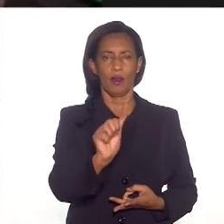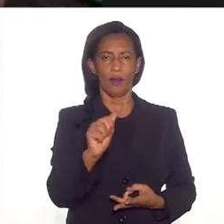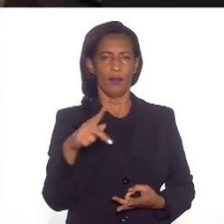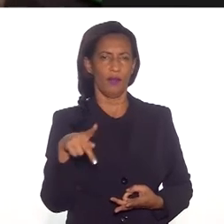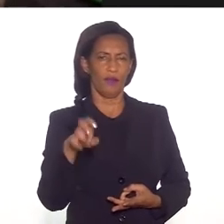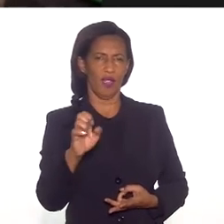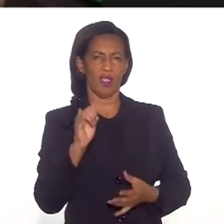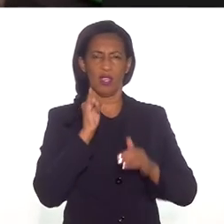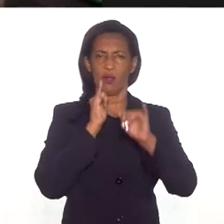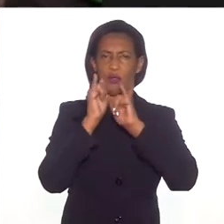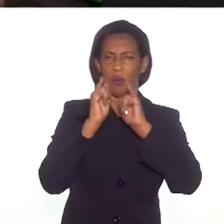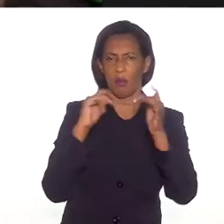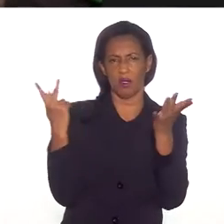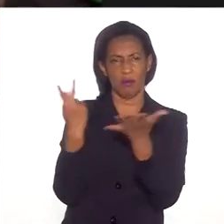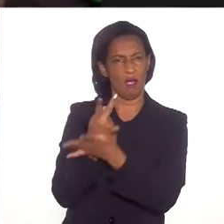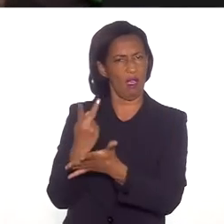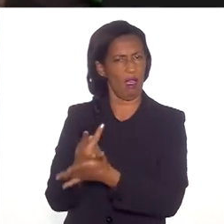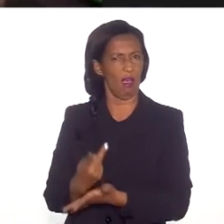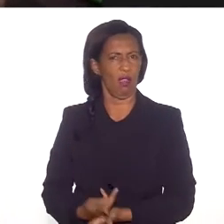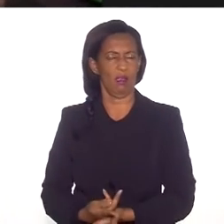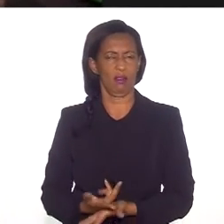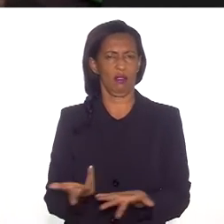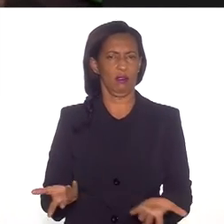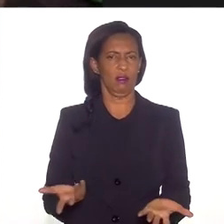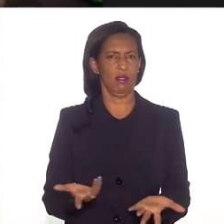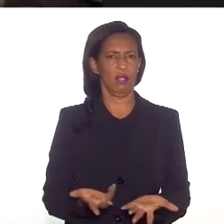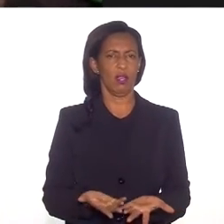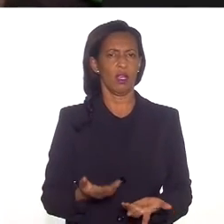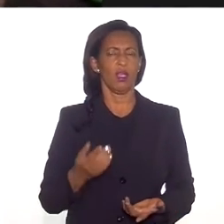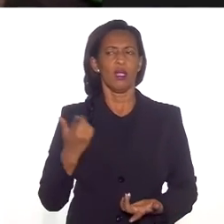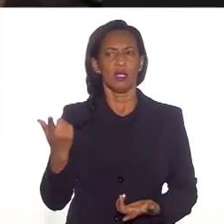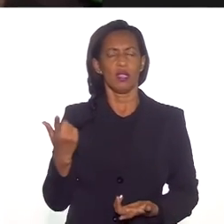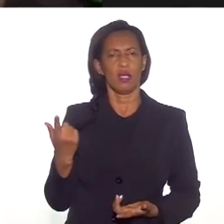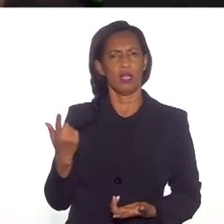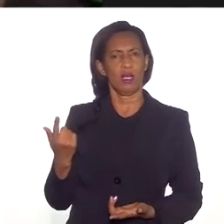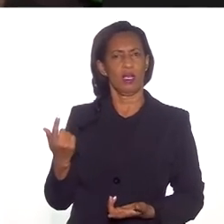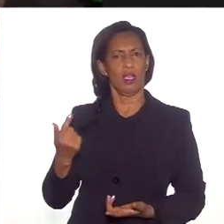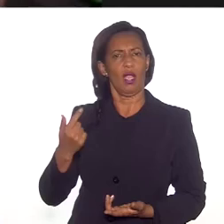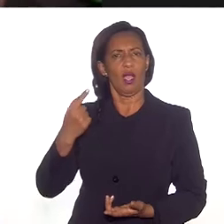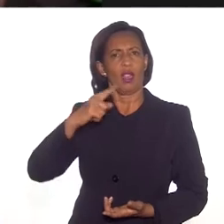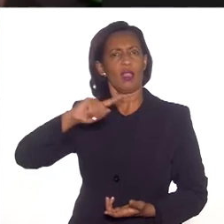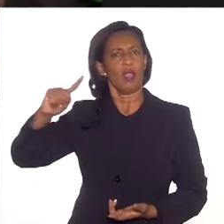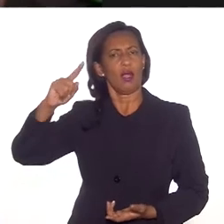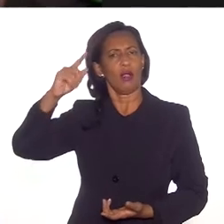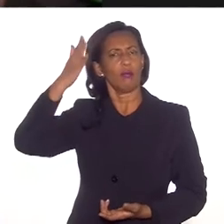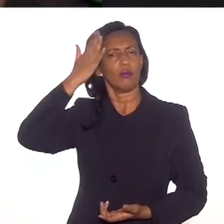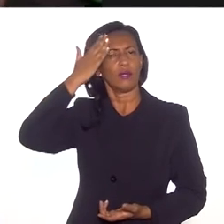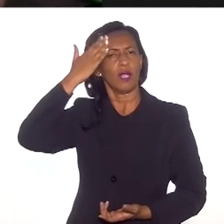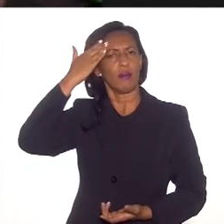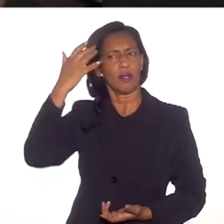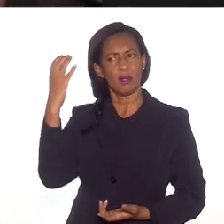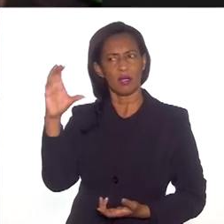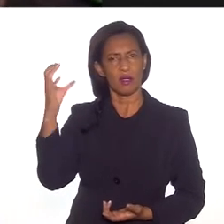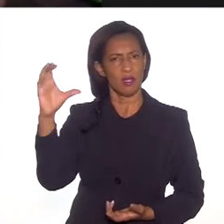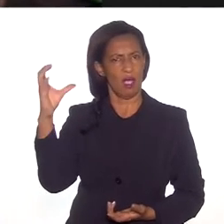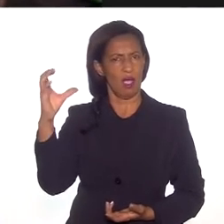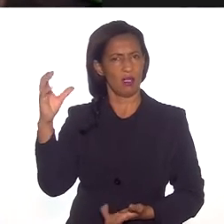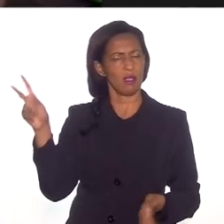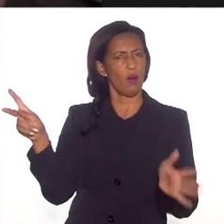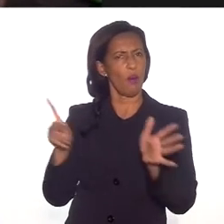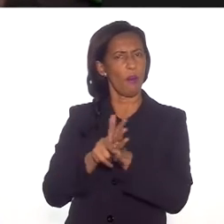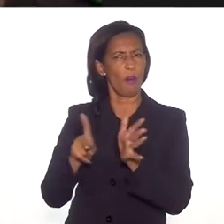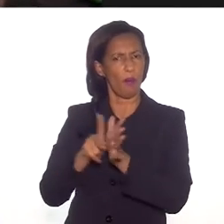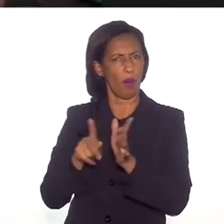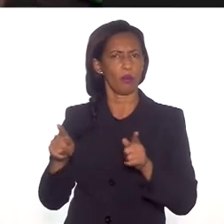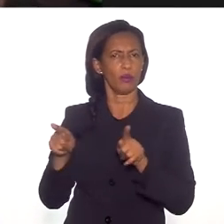notícias absurdas que negam, inclusive, os saberes da ciência e que negam, às vezes, os próprios